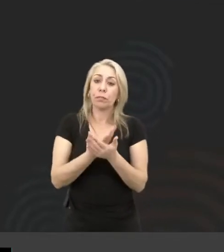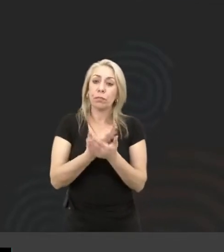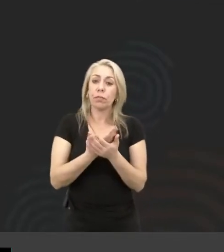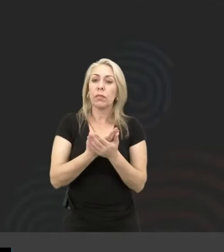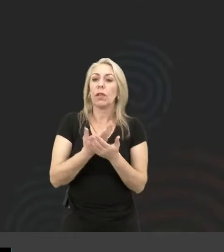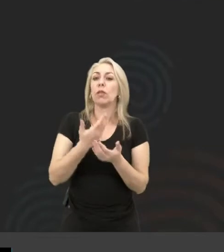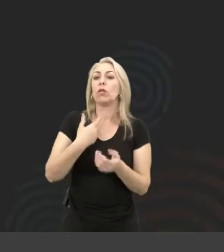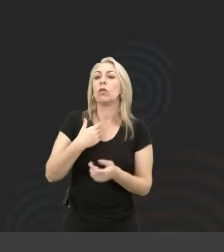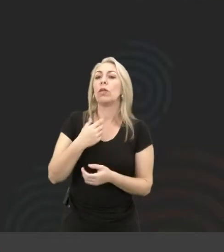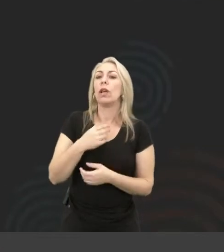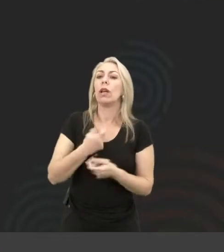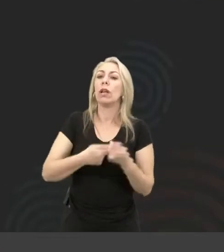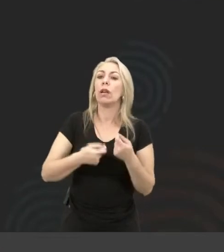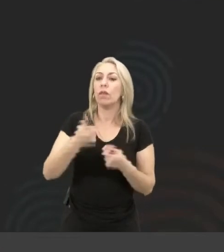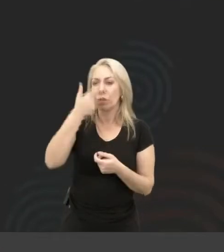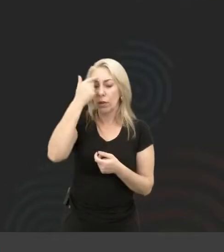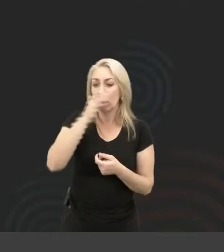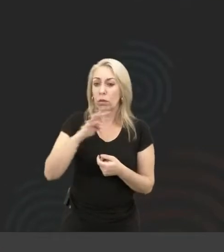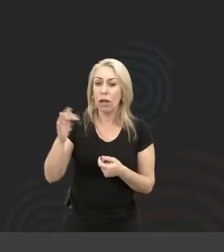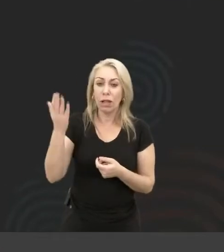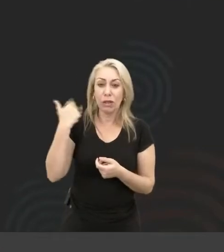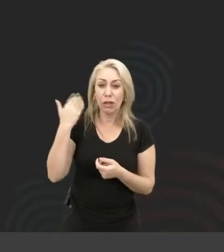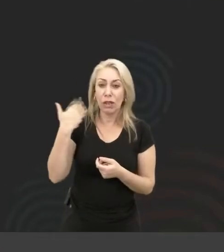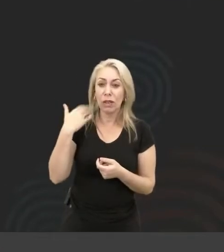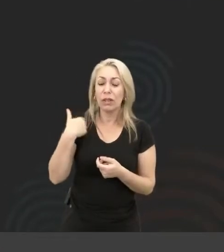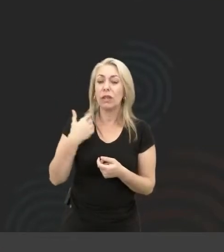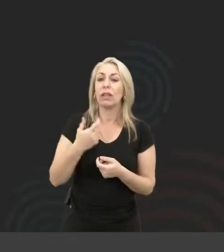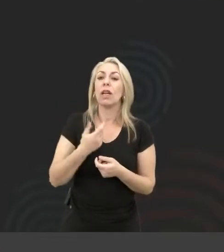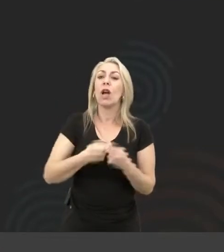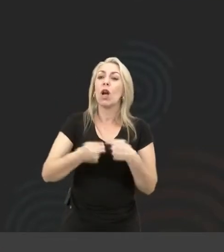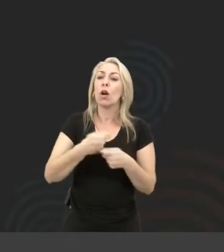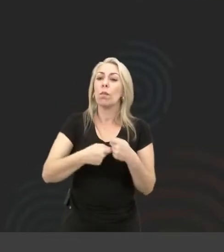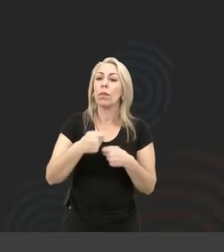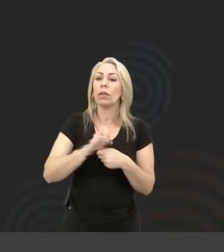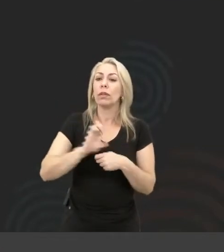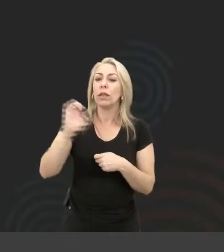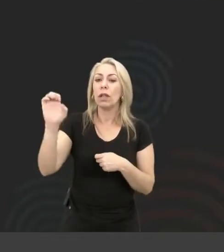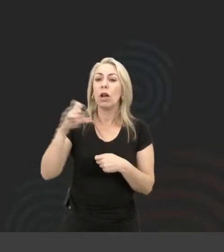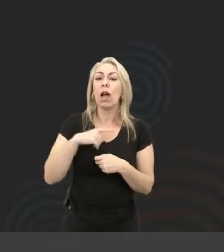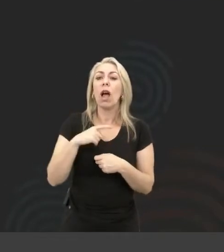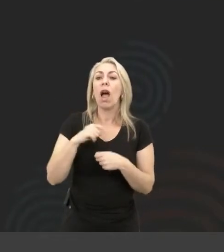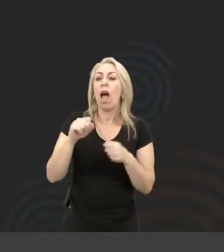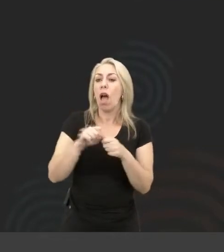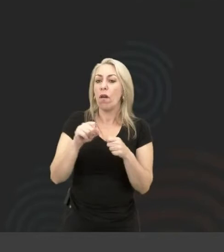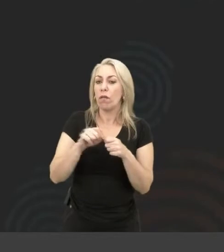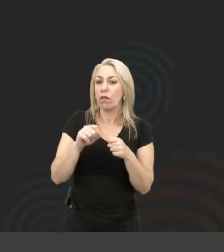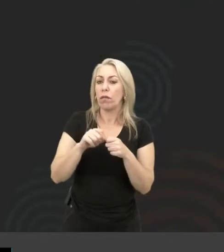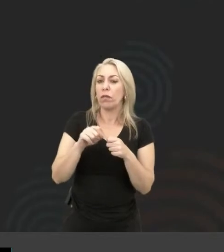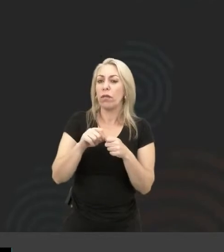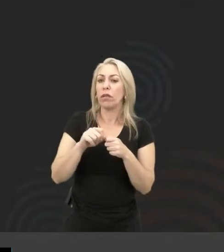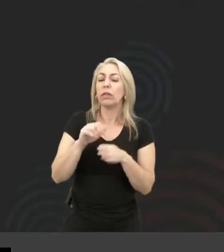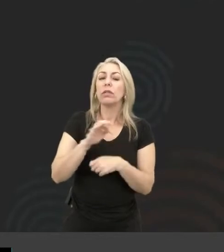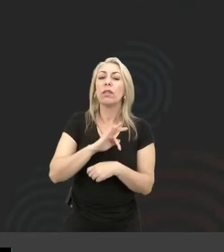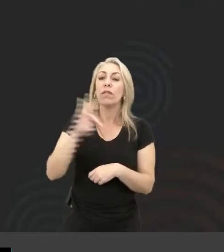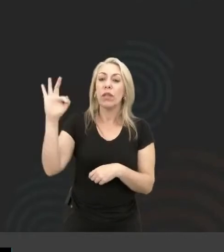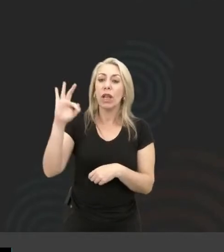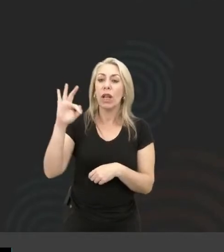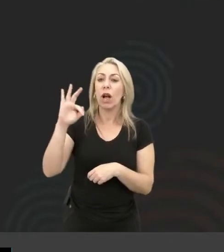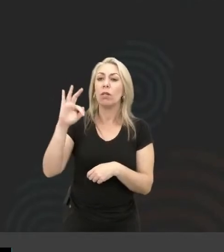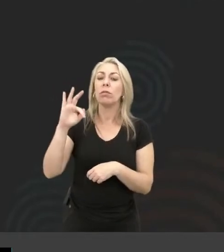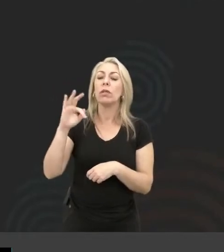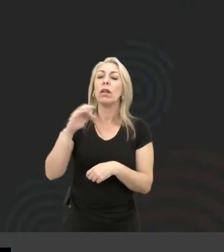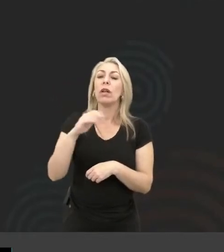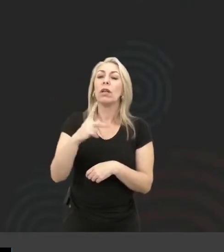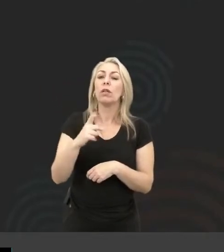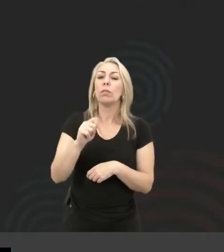Eu fiz faculdade num tempo que não tinha ledor para eu fazer vestibular. Eu fui lá com a cara grudada na prova e passei na Federal do Paraná. Eu